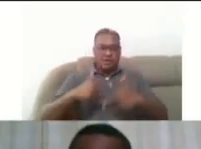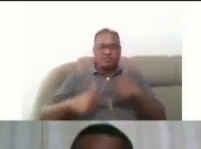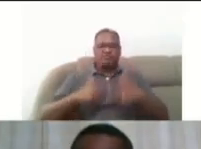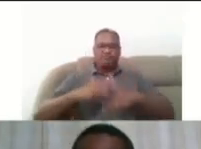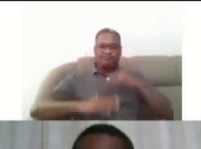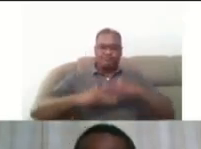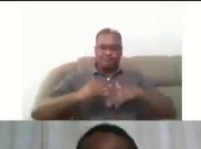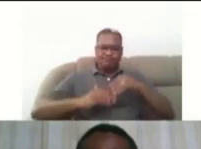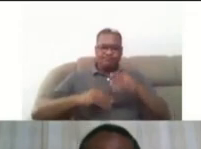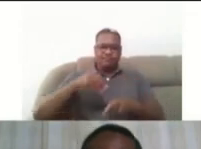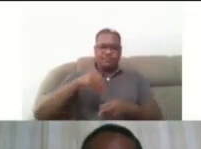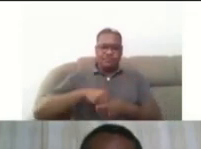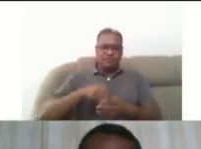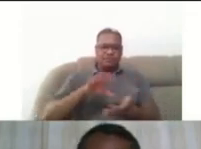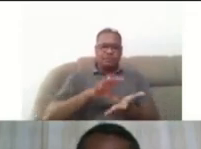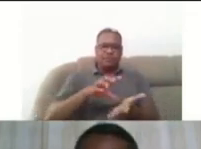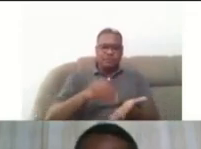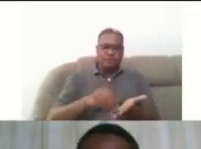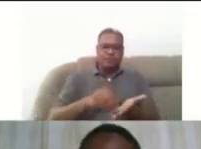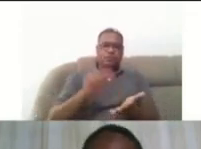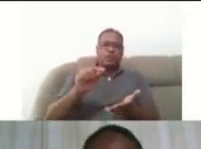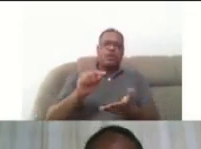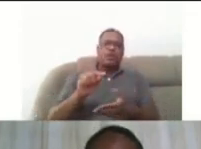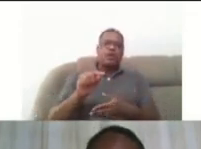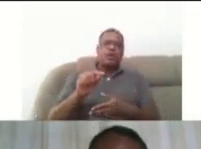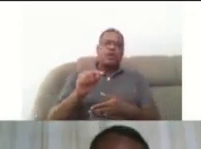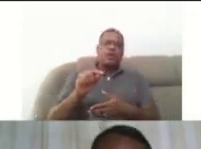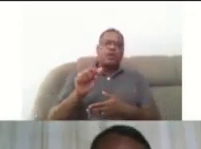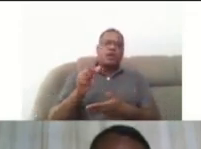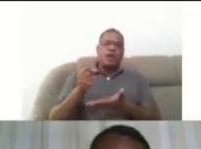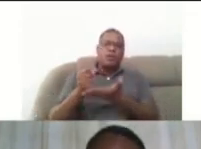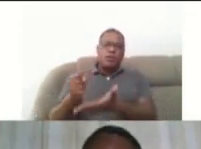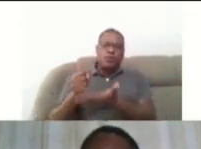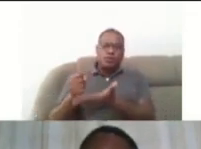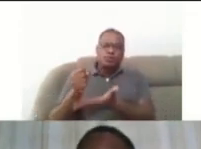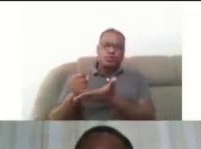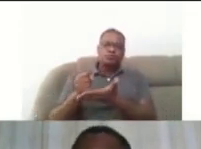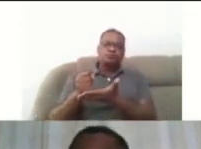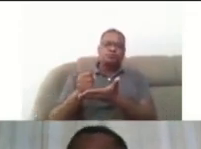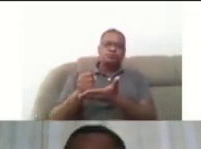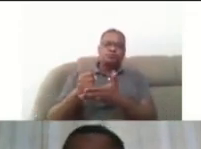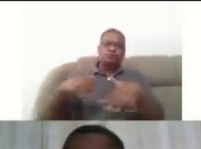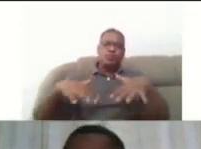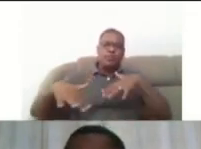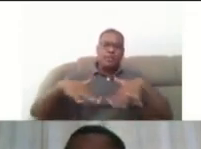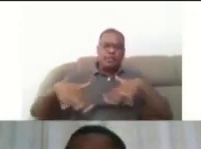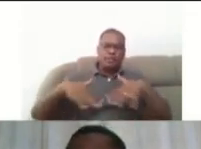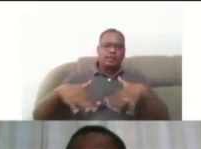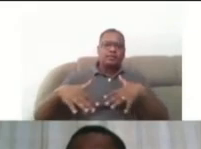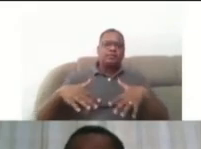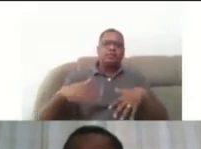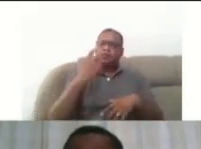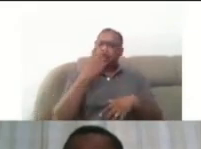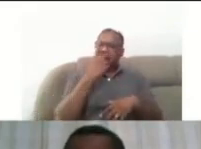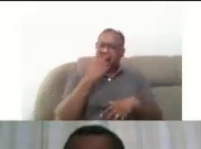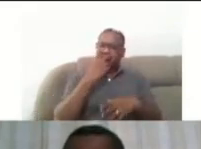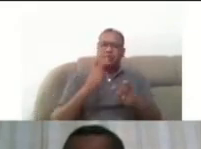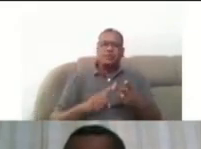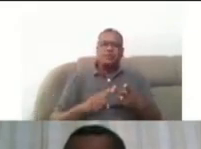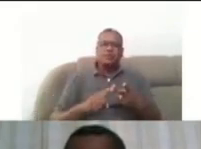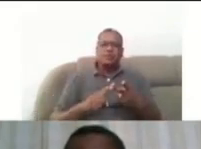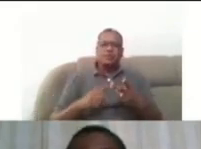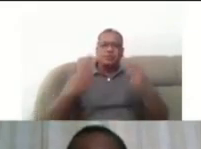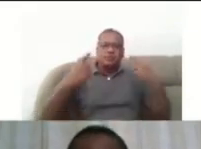NAP é o apoio à mobilidade dos alunos com deficiência visual, deficiência física ou mobilidade